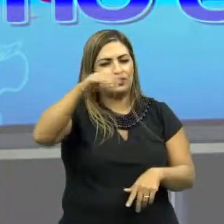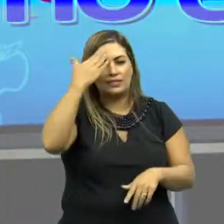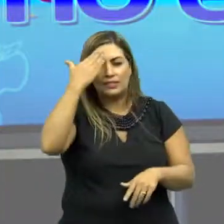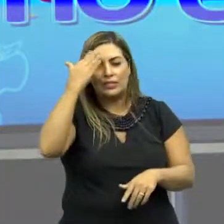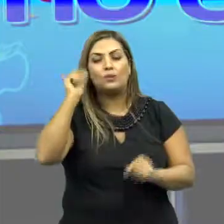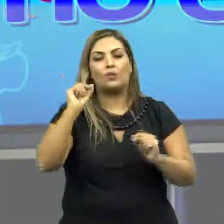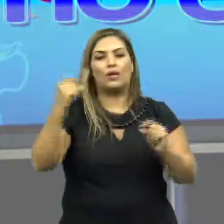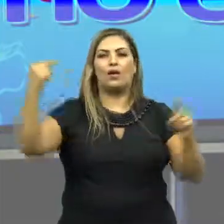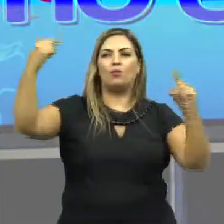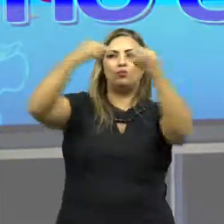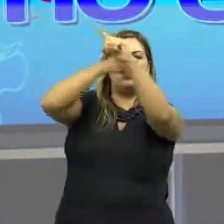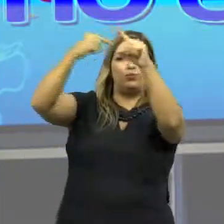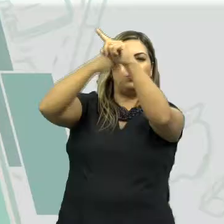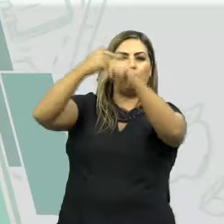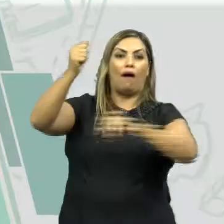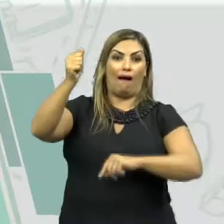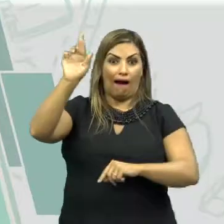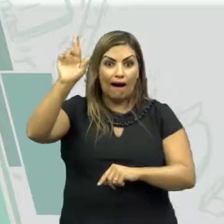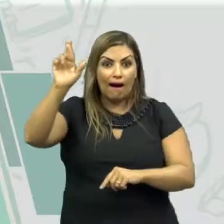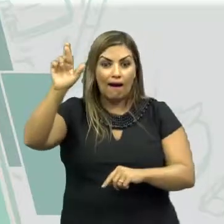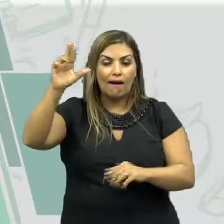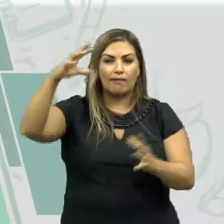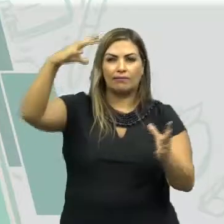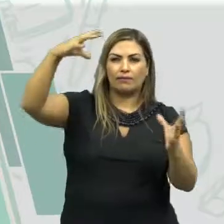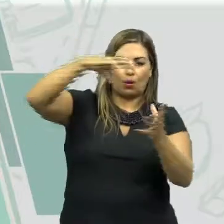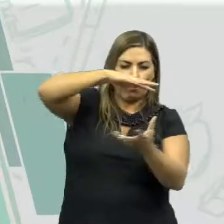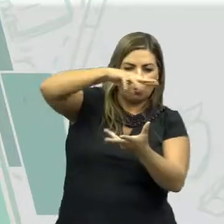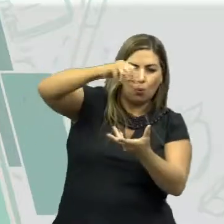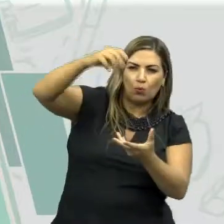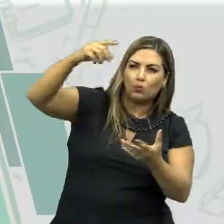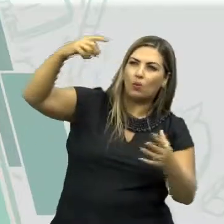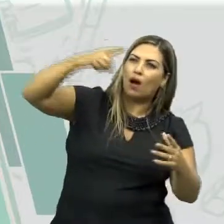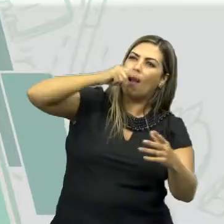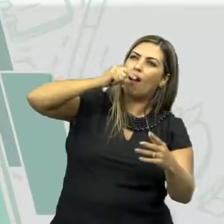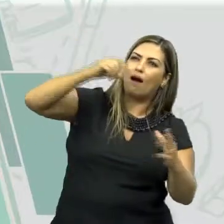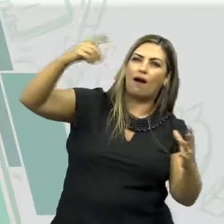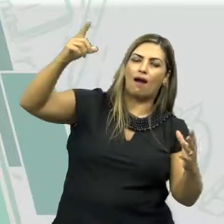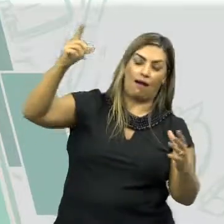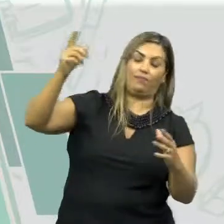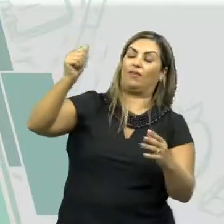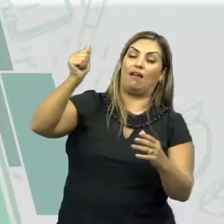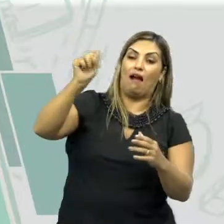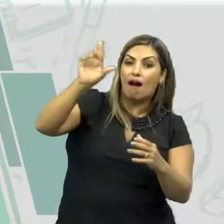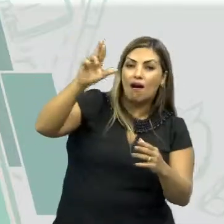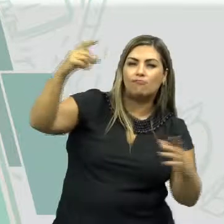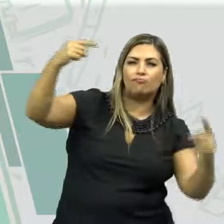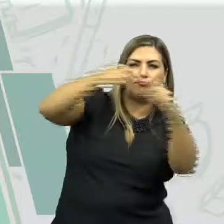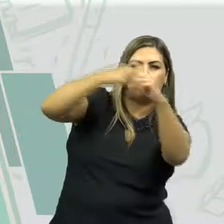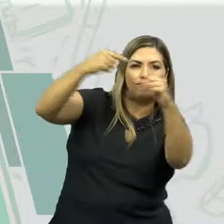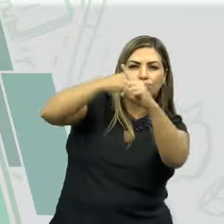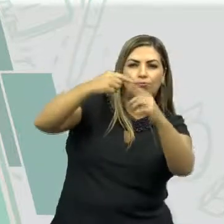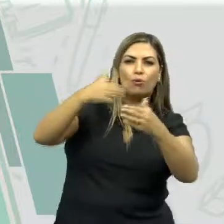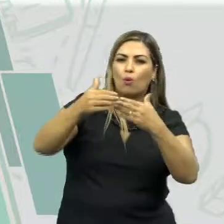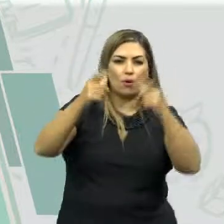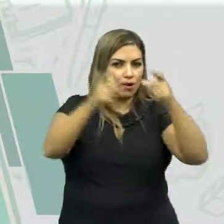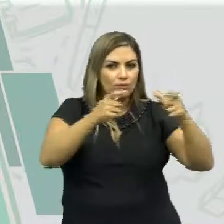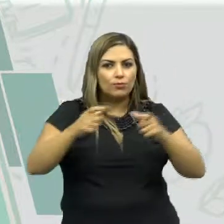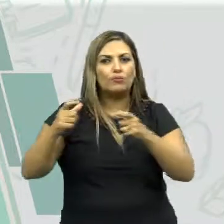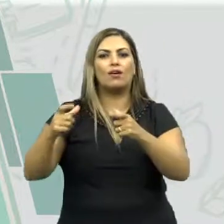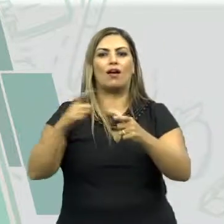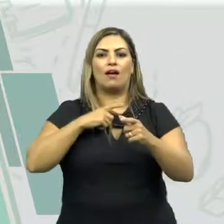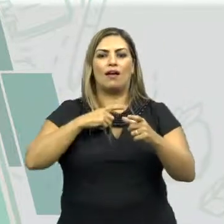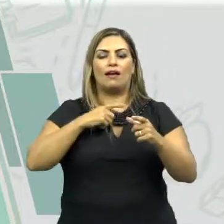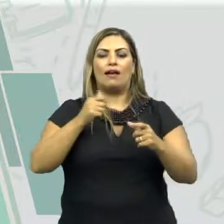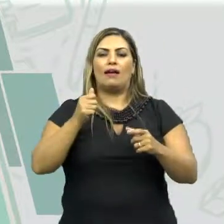importante para você é a inversão térmica, que é um fenômeno registrado em qualquer parte do planeta Terra, que